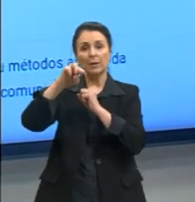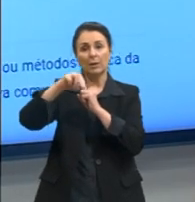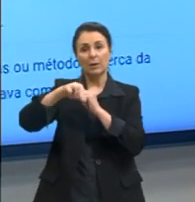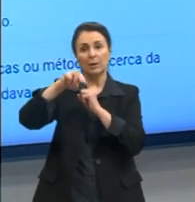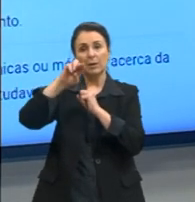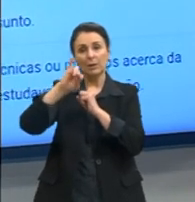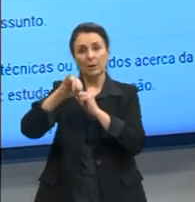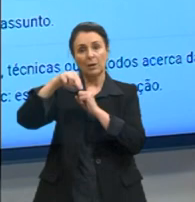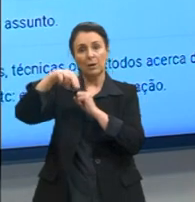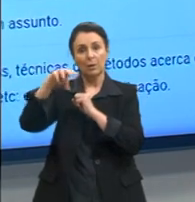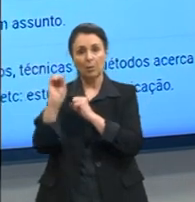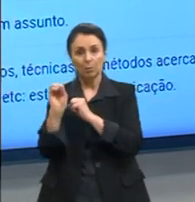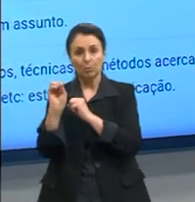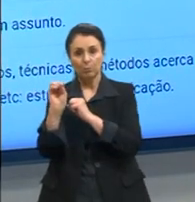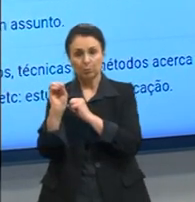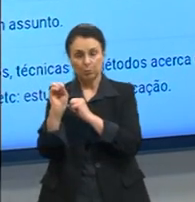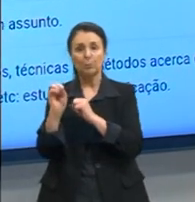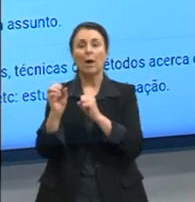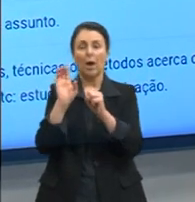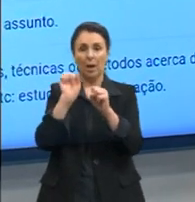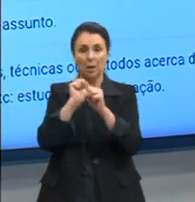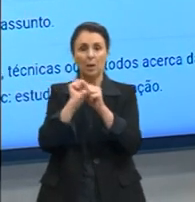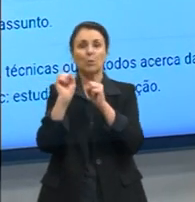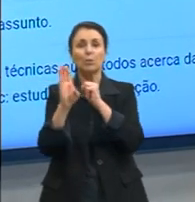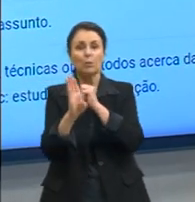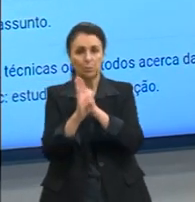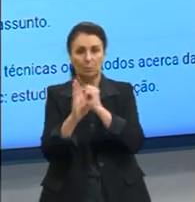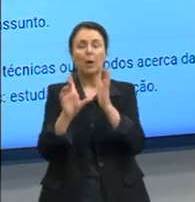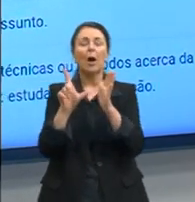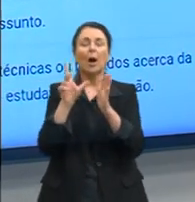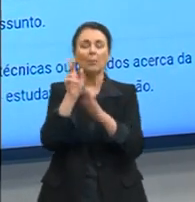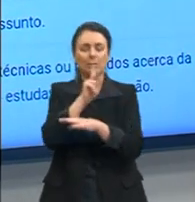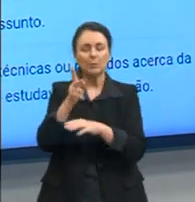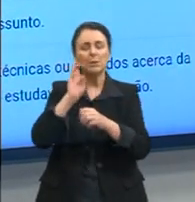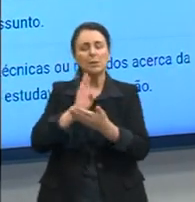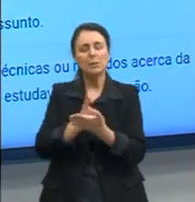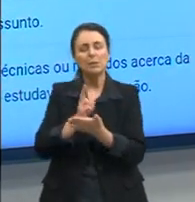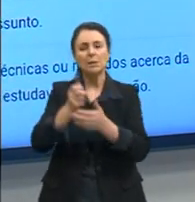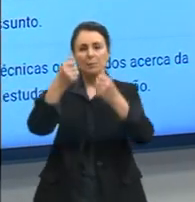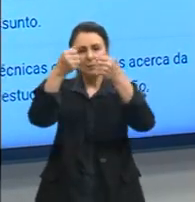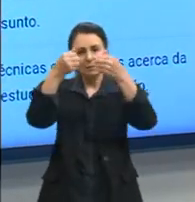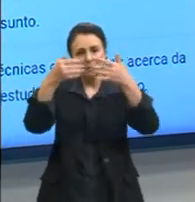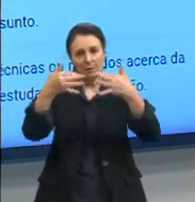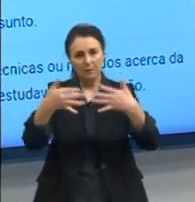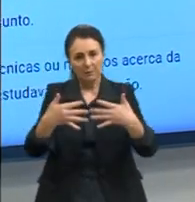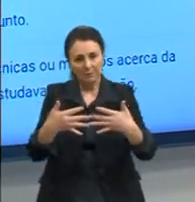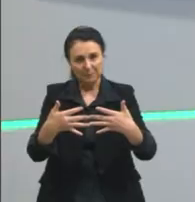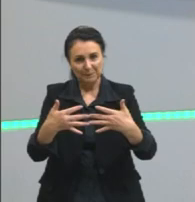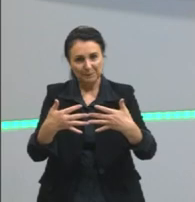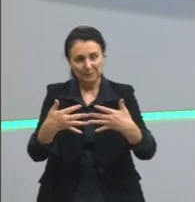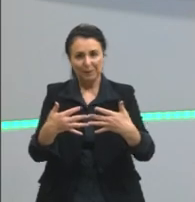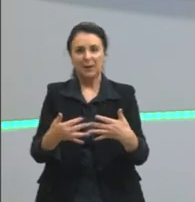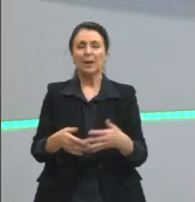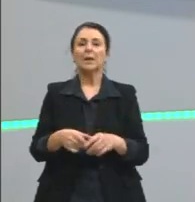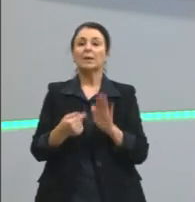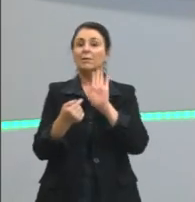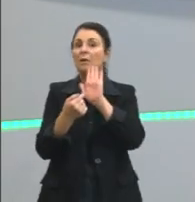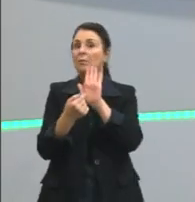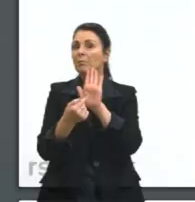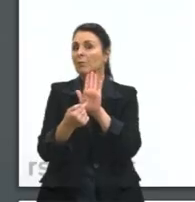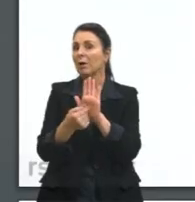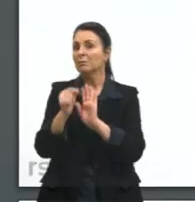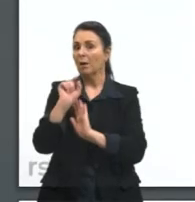que a gente vai chegar nessa definição daqui a algumas aulas. Então é um substantivo feminino que vai indicar